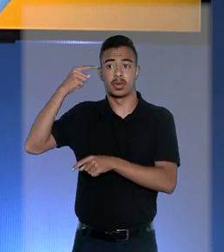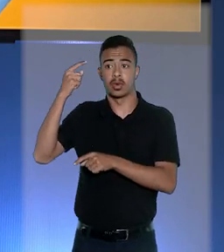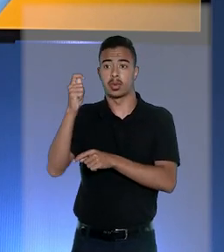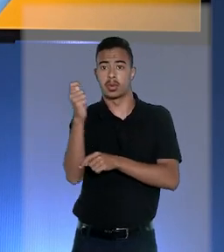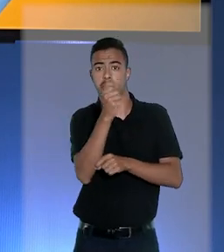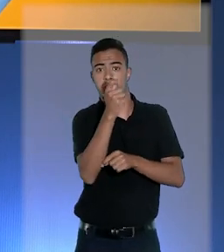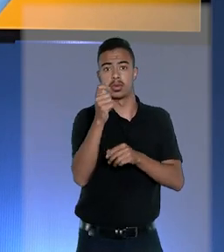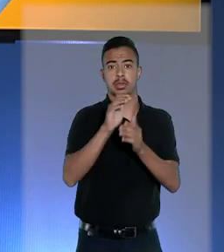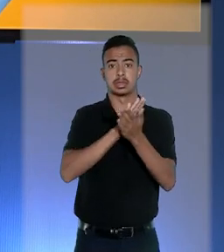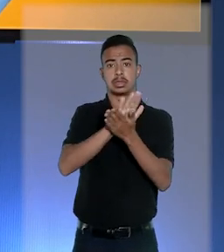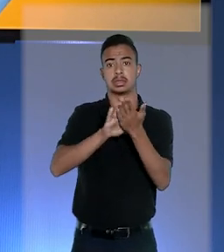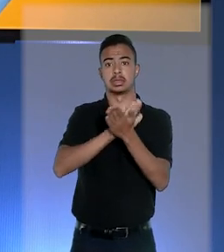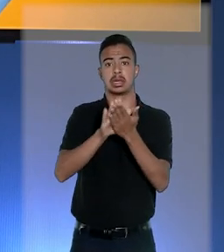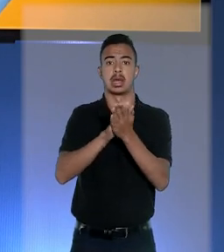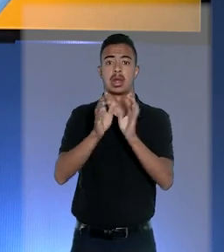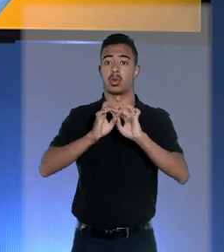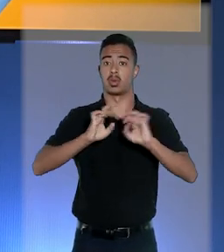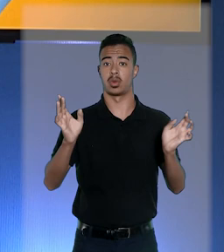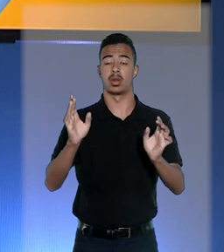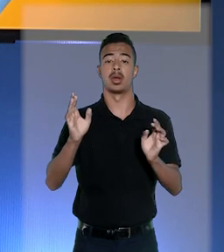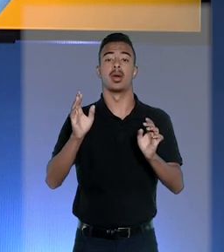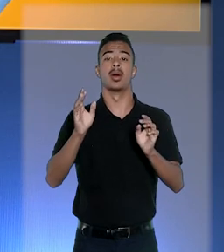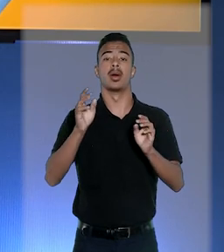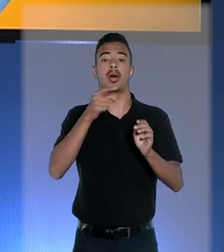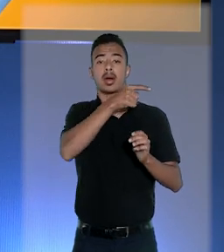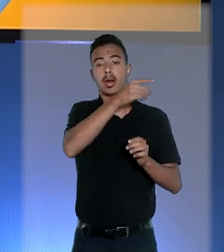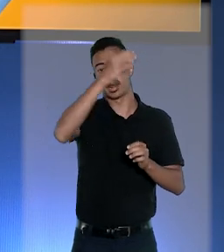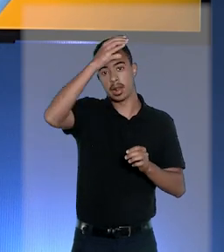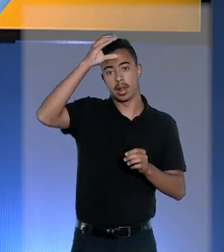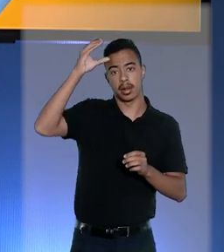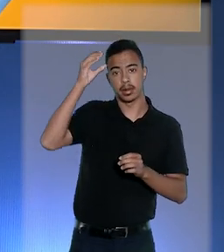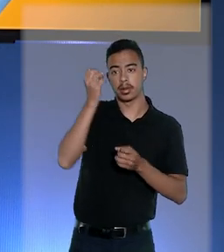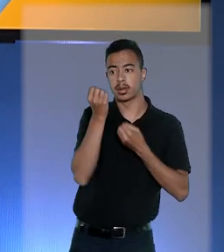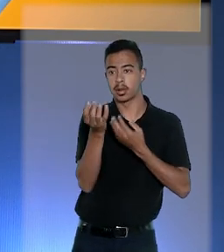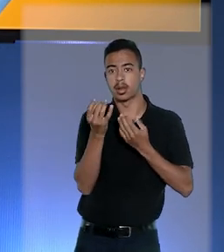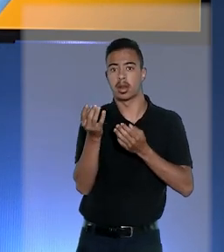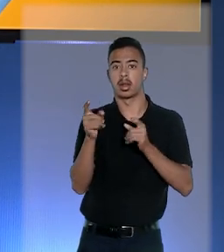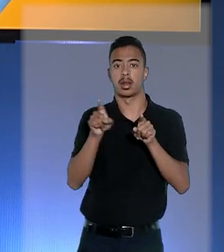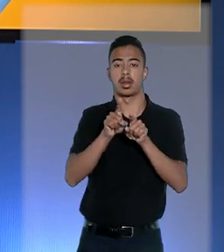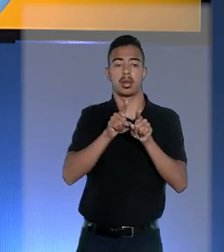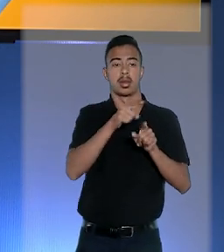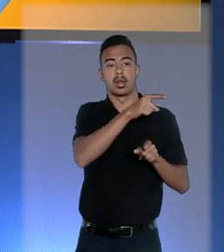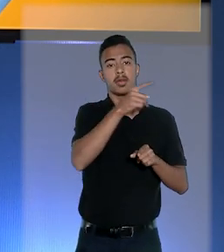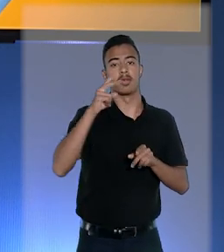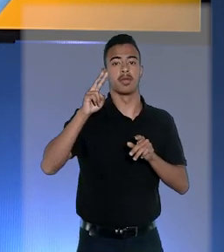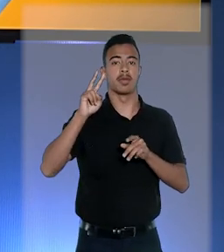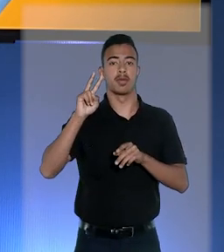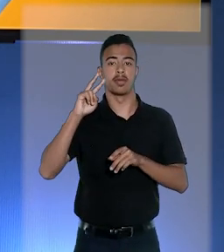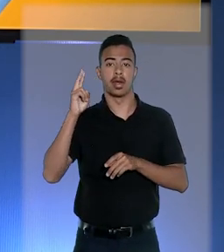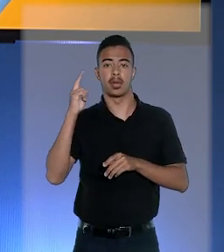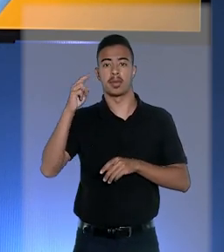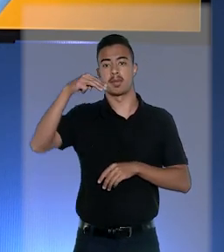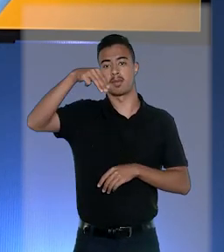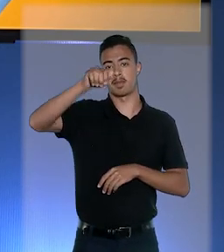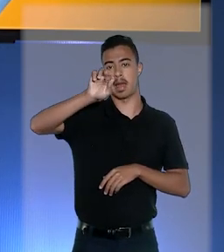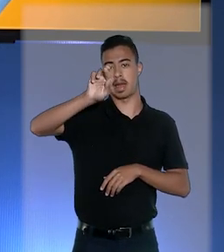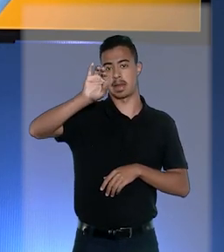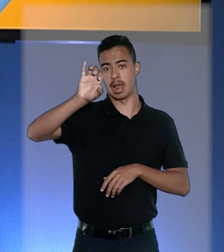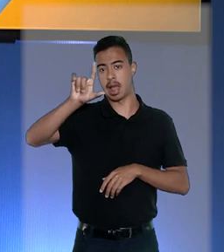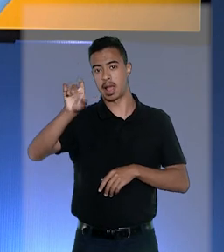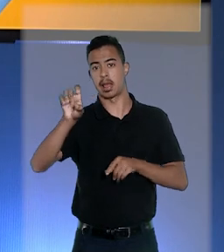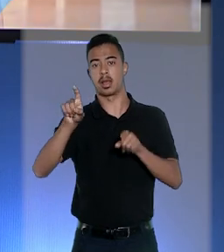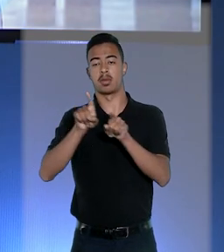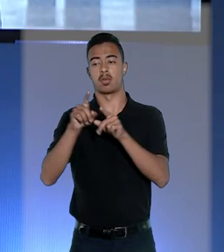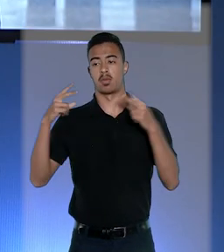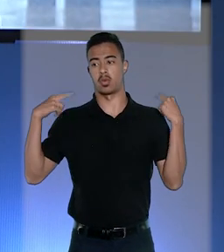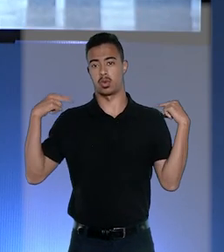autorização, o depoimento de um cliente no procedimento que apura a morte da vereadora Marielle Franco e do motorista